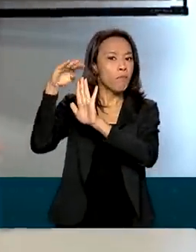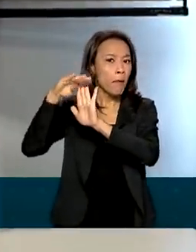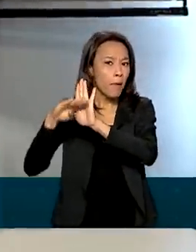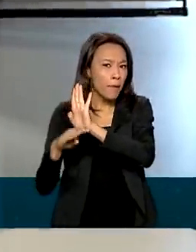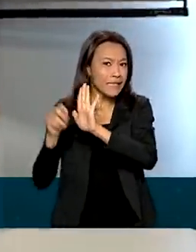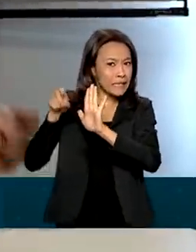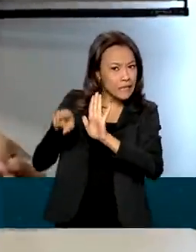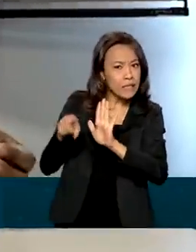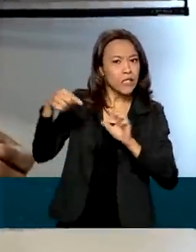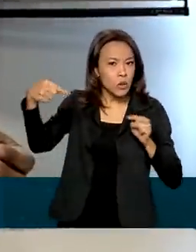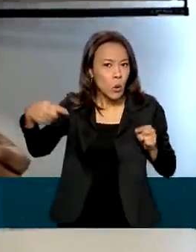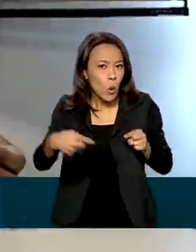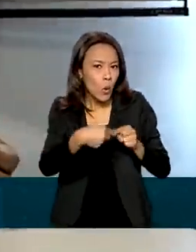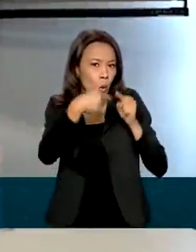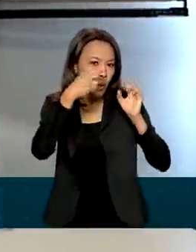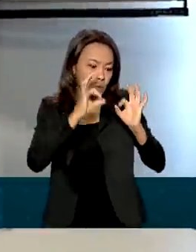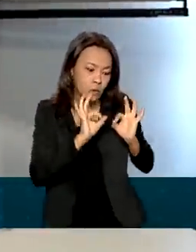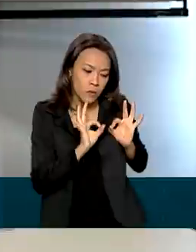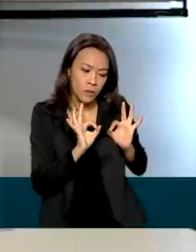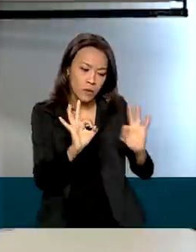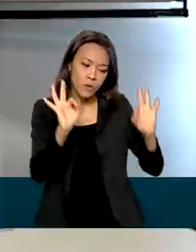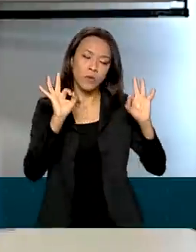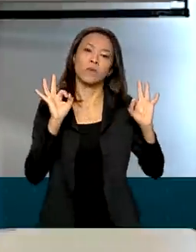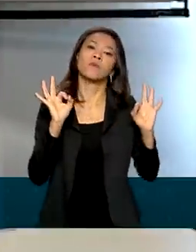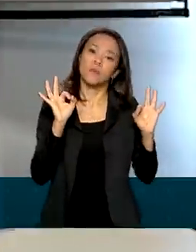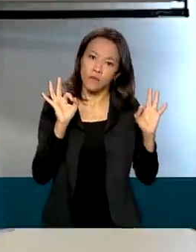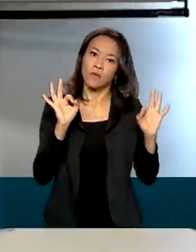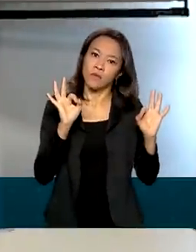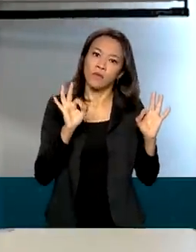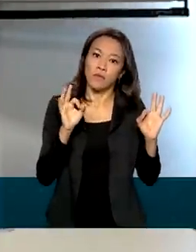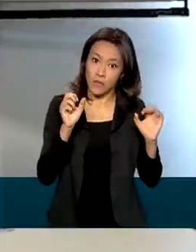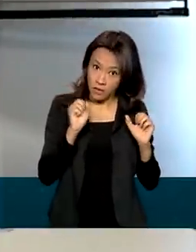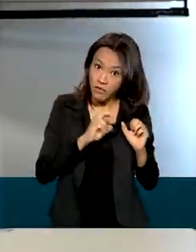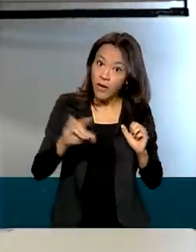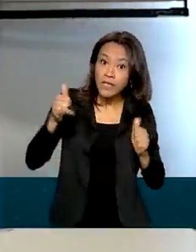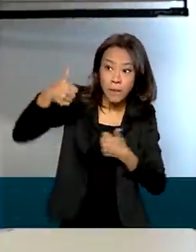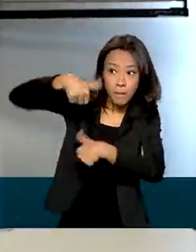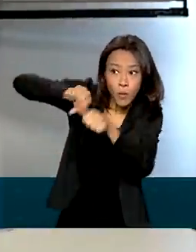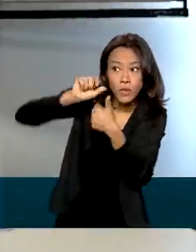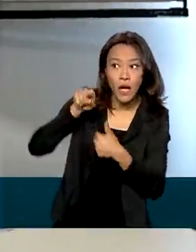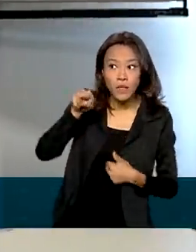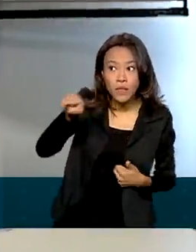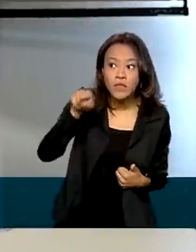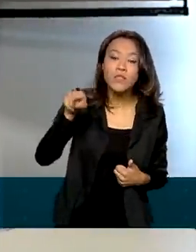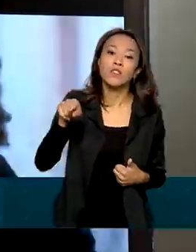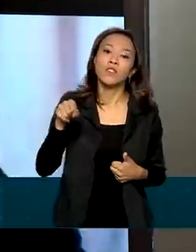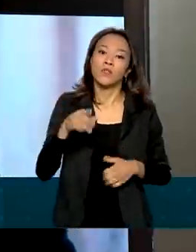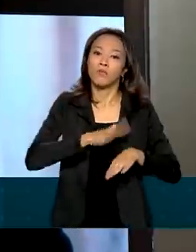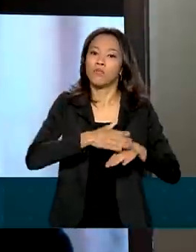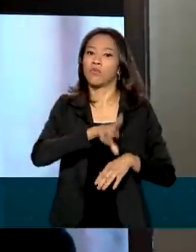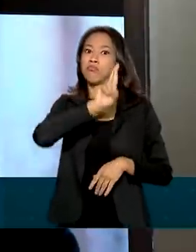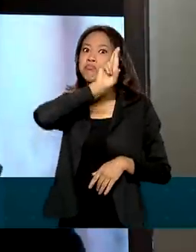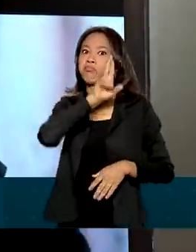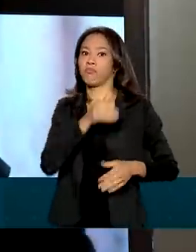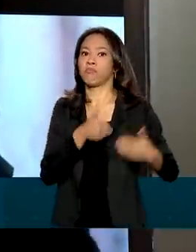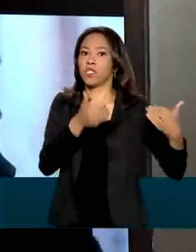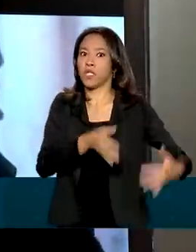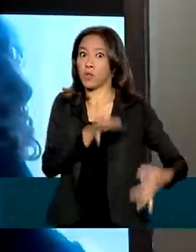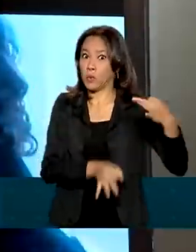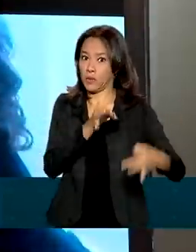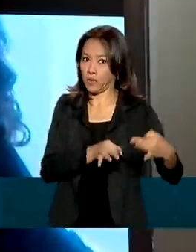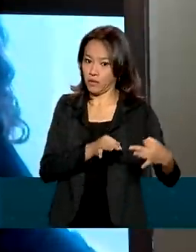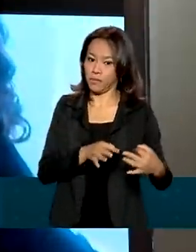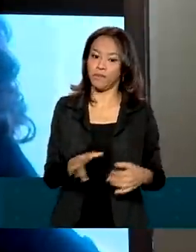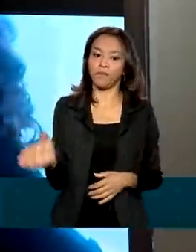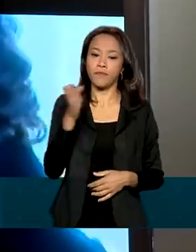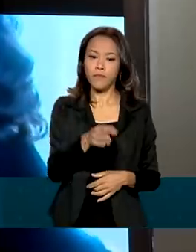classificação que é exibida inicialmente, se ela é referendada ou se ela vai ser alterada aqui do Ministério da Justiça. É interessante você ver,